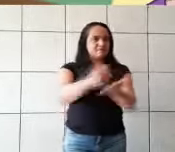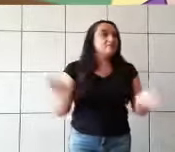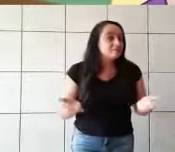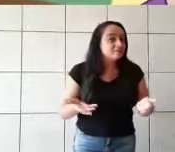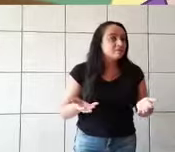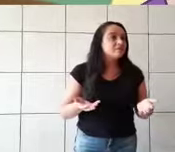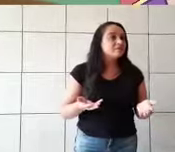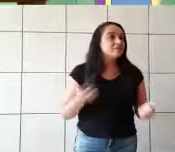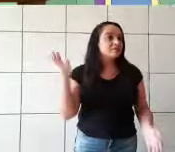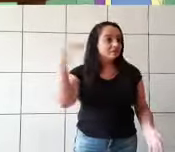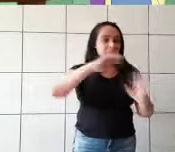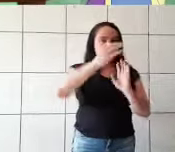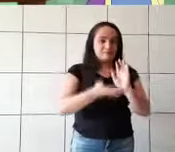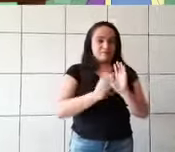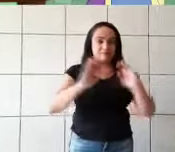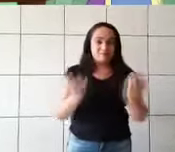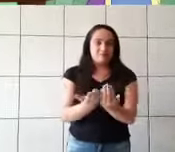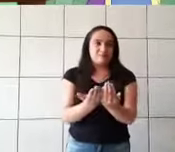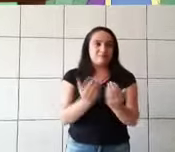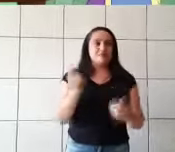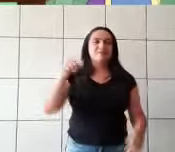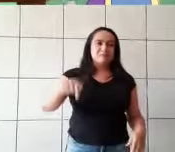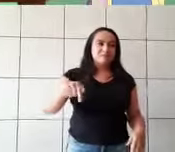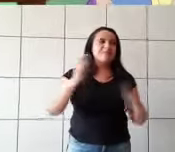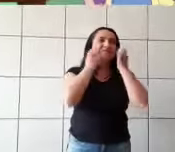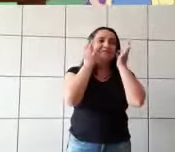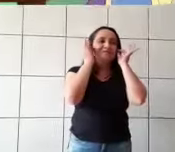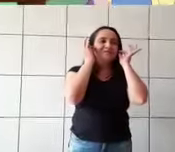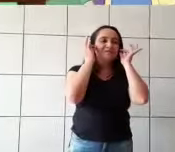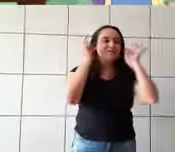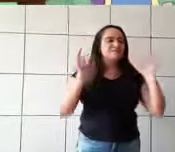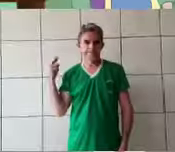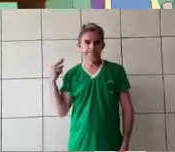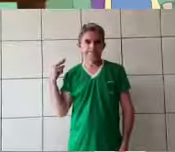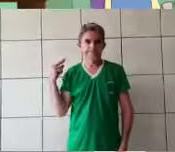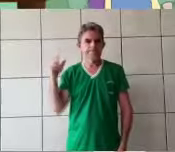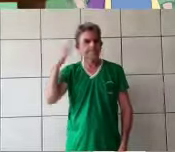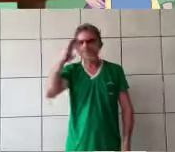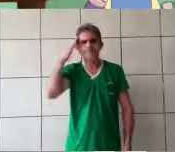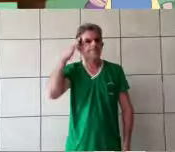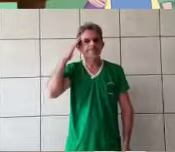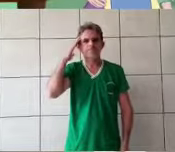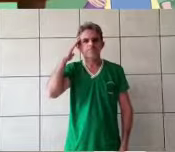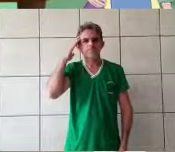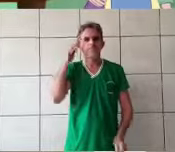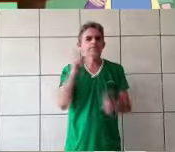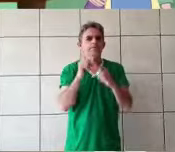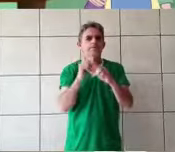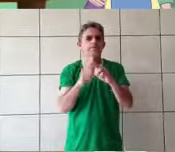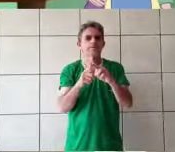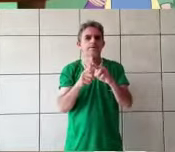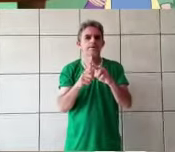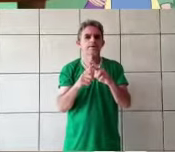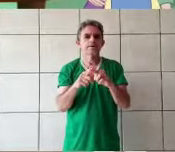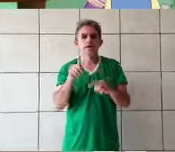Ela perguntou em choque. Eu vou? Mas e essa roupa feia? Não se preocupe. Eu estou aqui